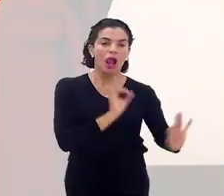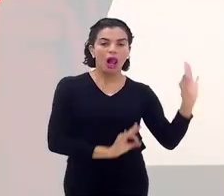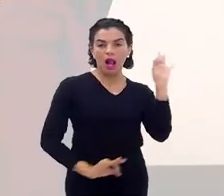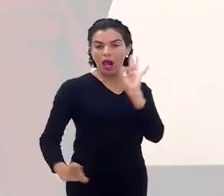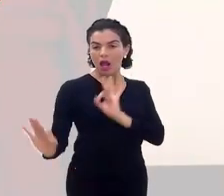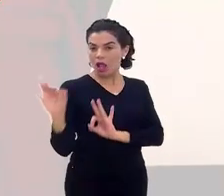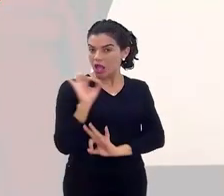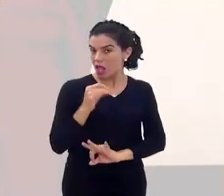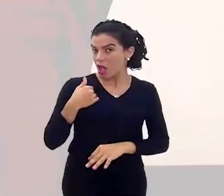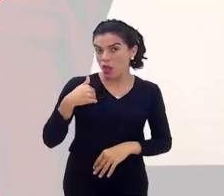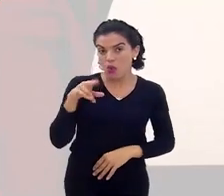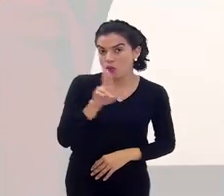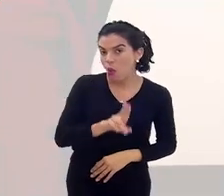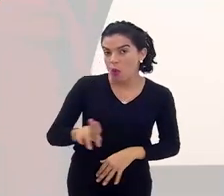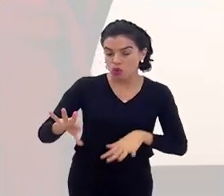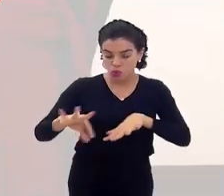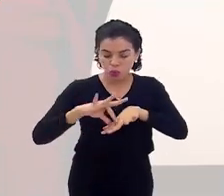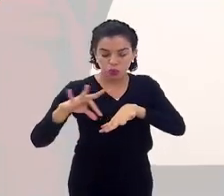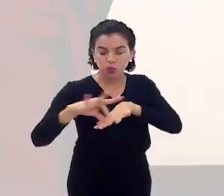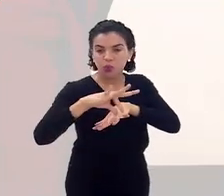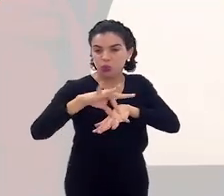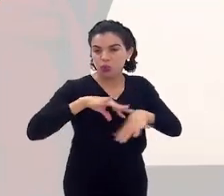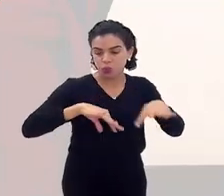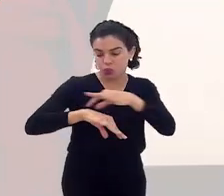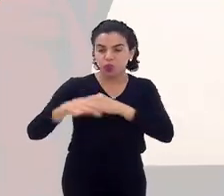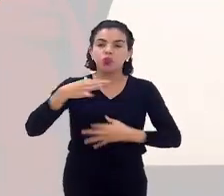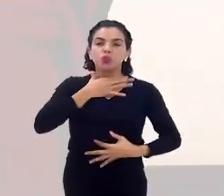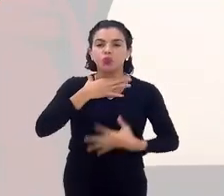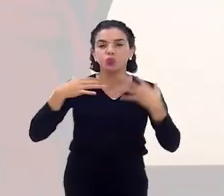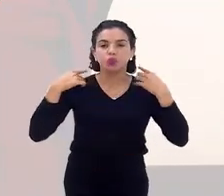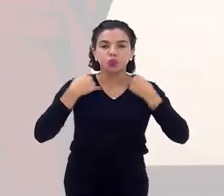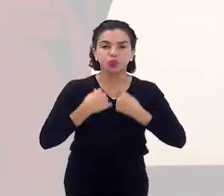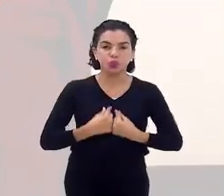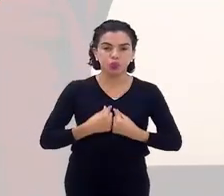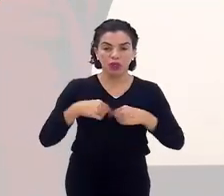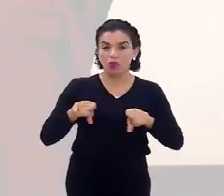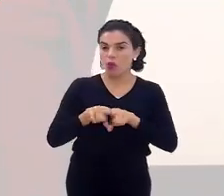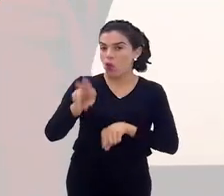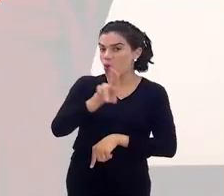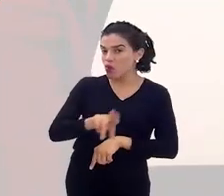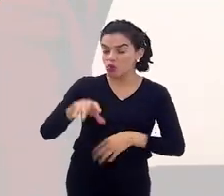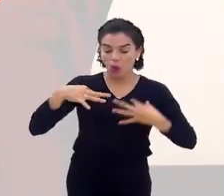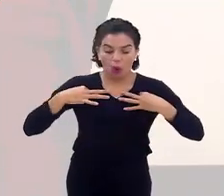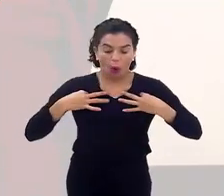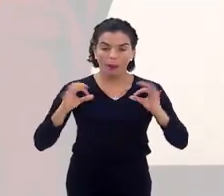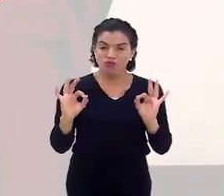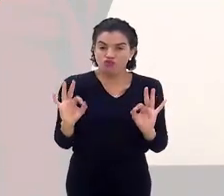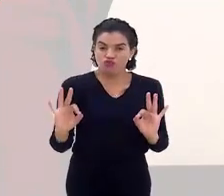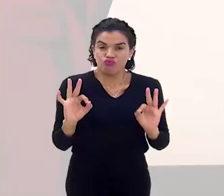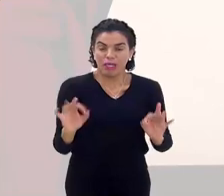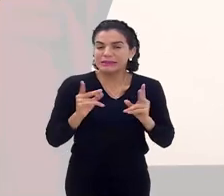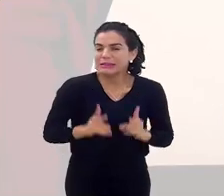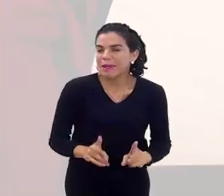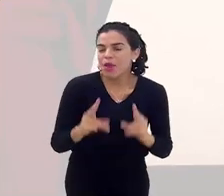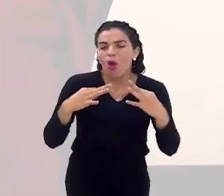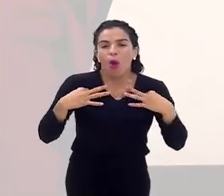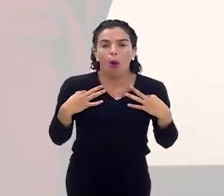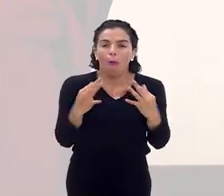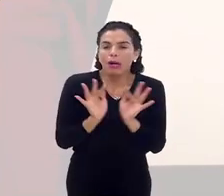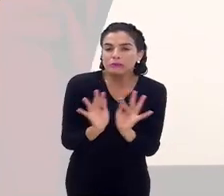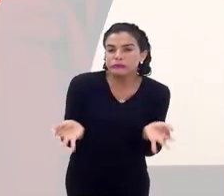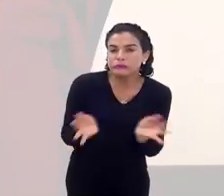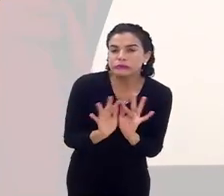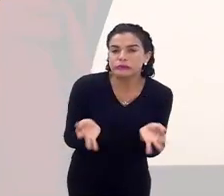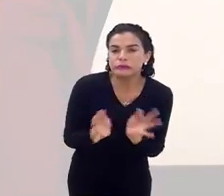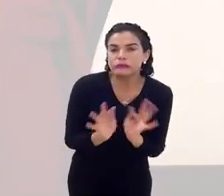Eu, por exemplo, não uso nenhum tipo de joia, eu não uso nenhum tipo de roupa, eu uso uma roupa sempre comum. Eu